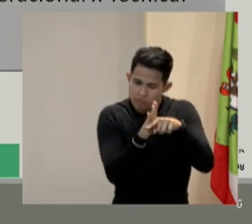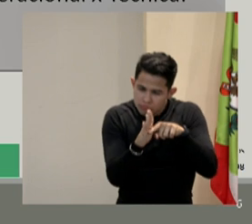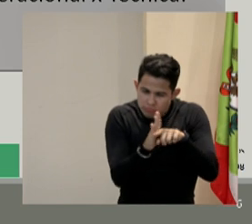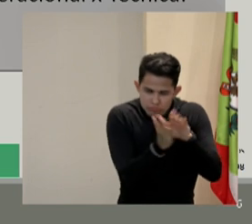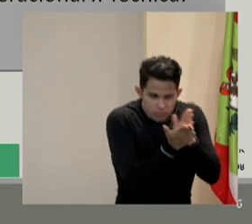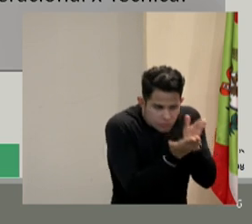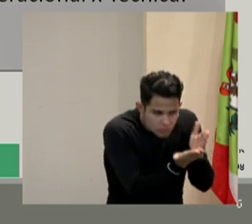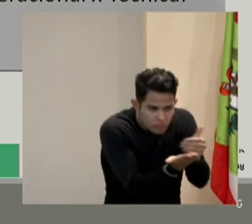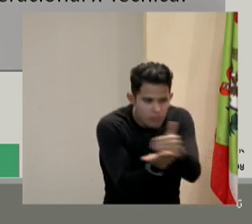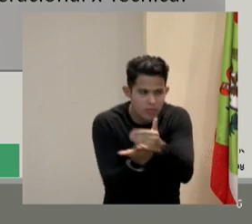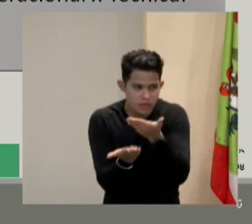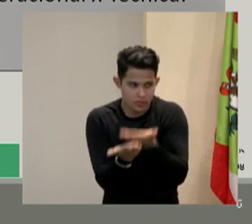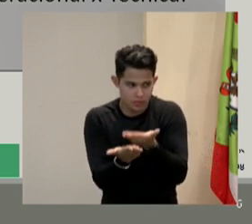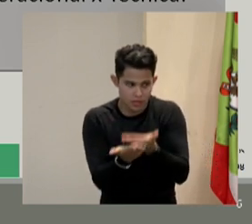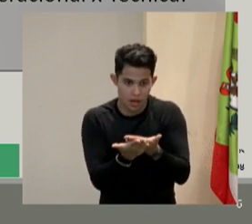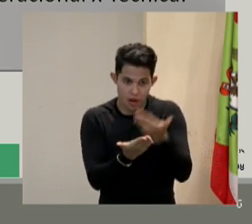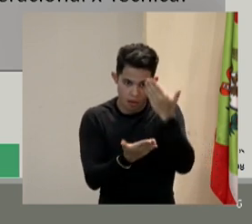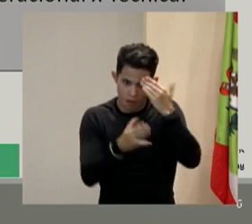esse entendimento.